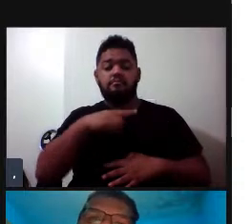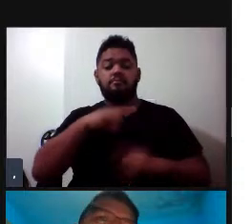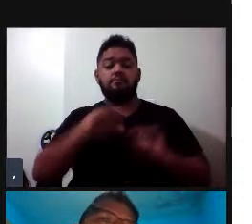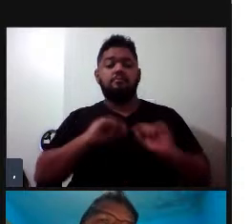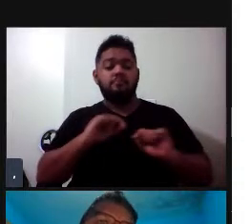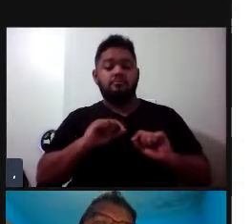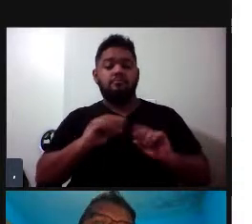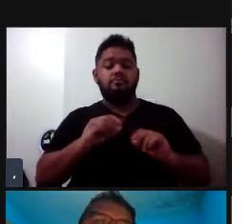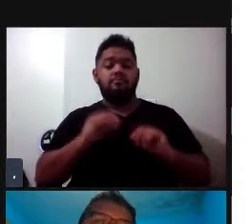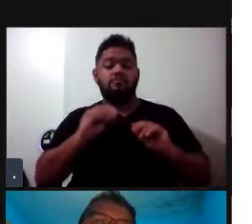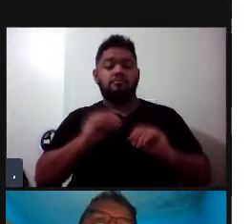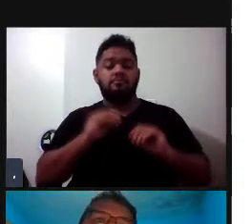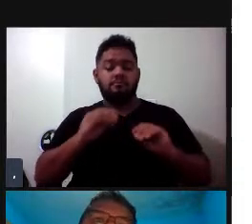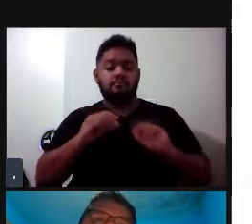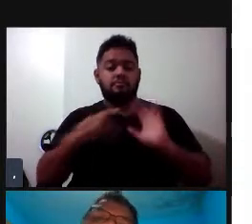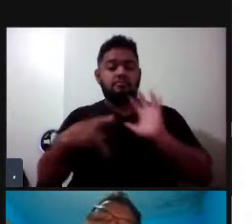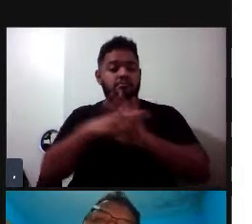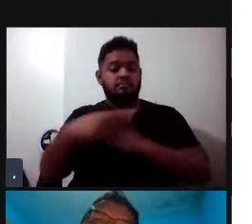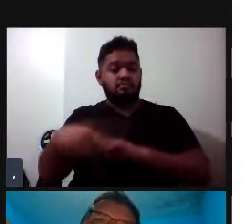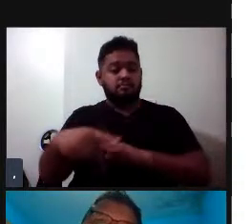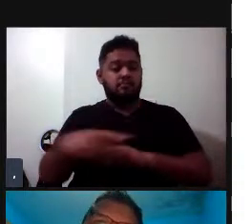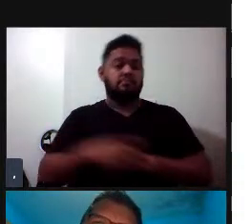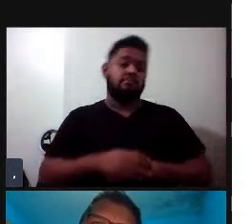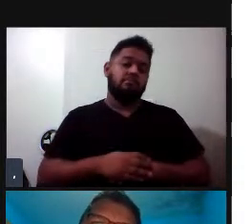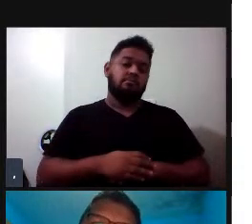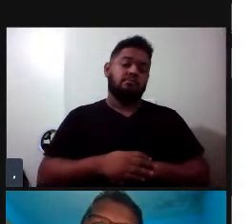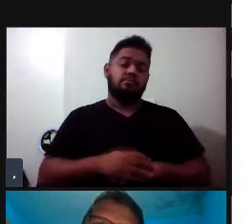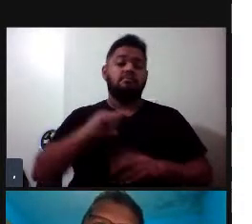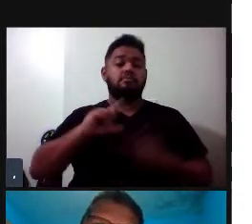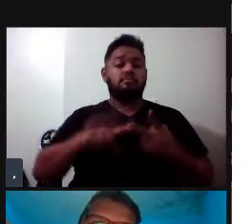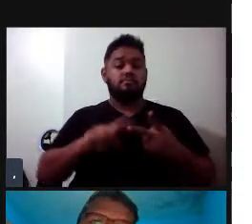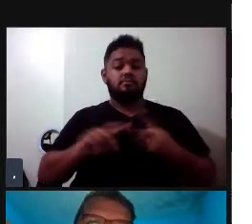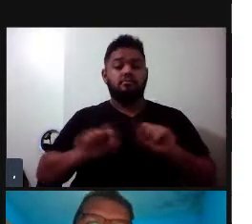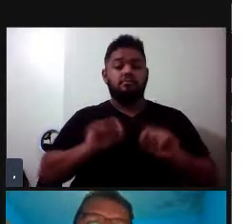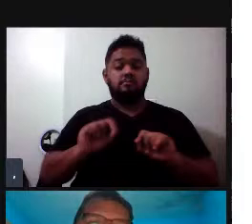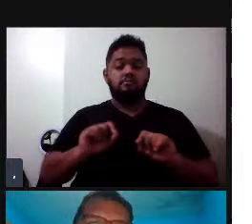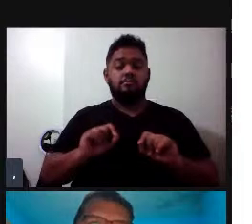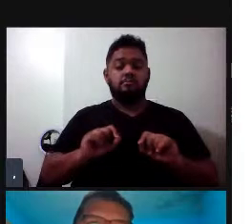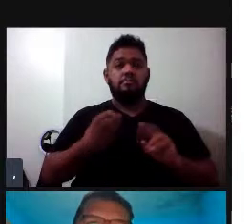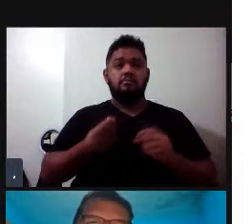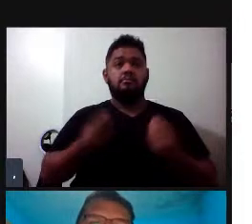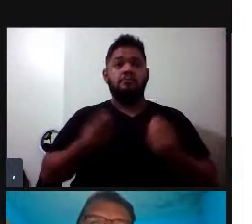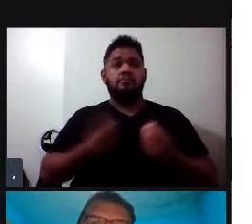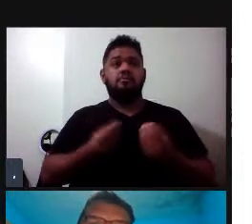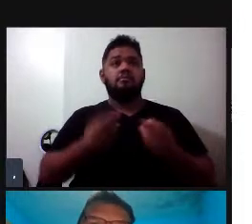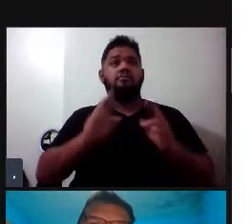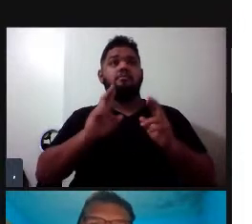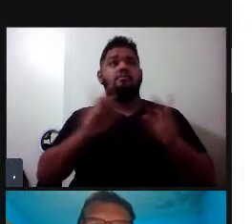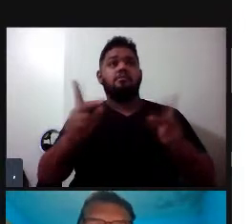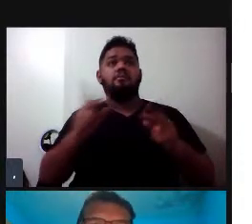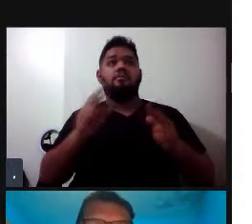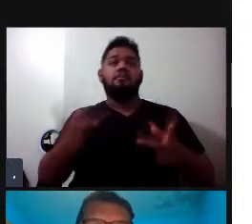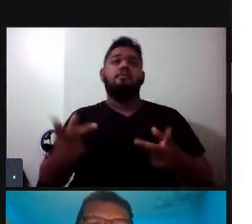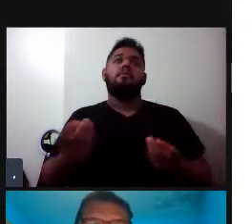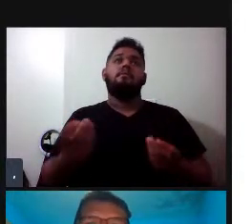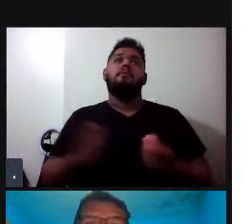sequência estereotipada própria e vai ter um diferente nível de estereotopia, né, de